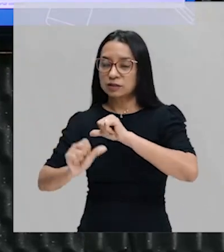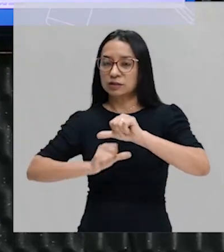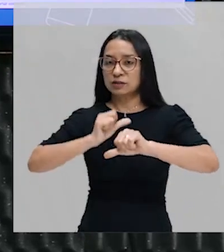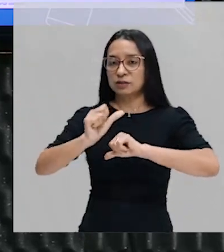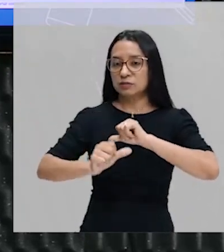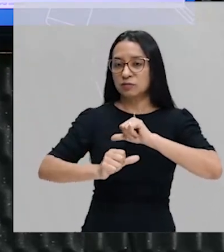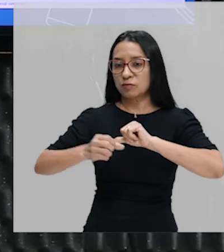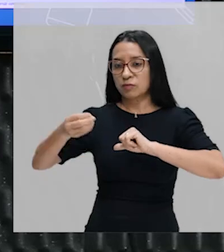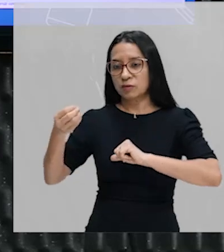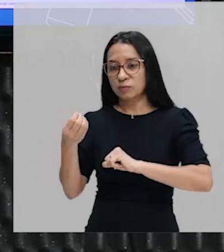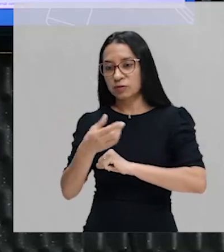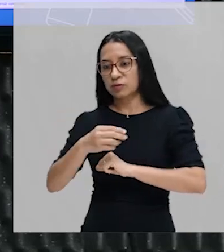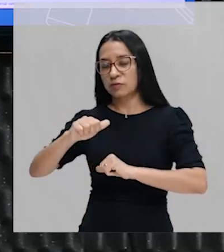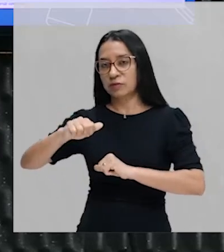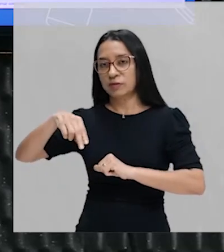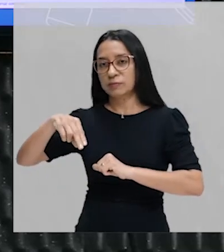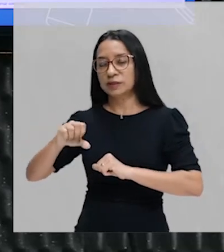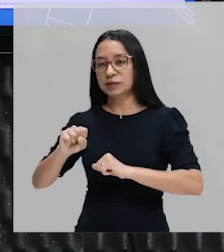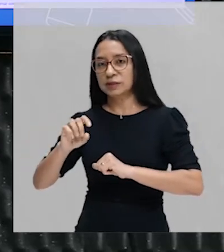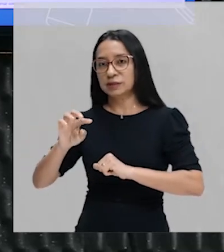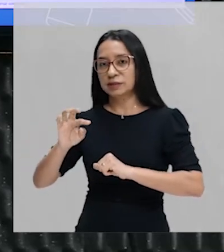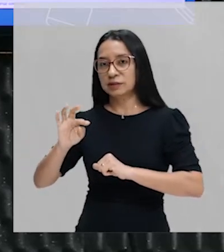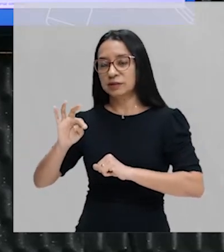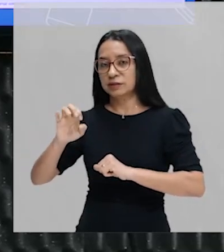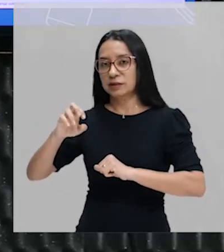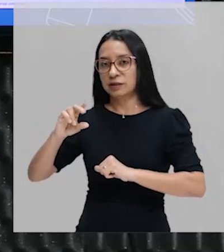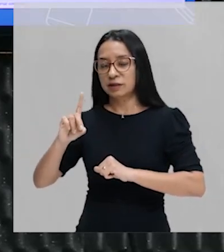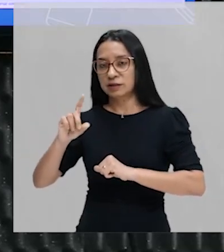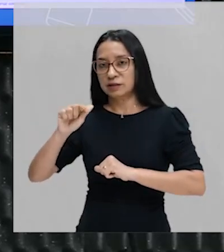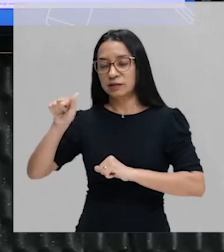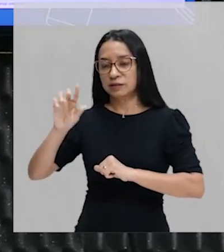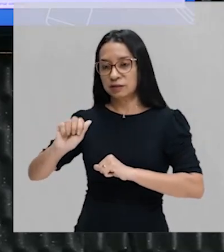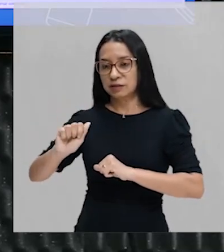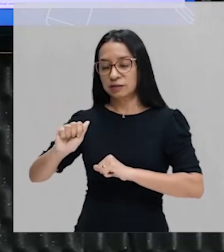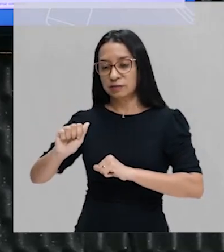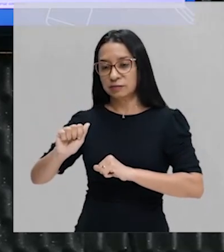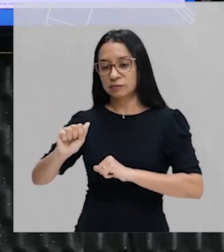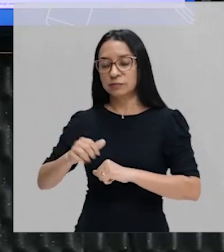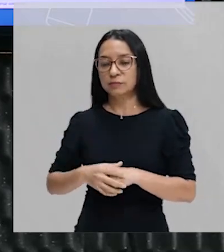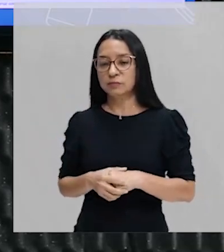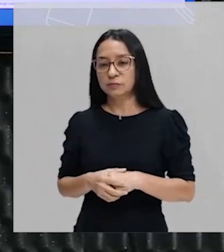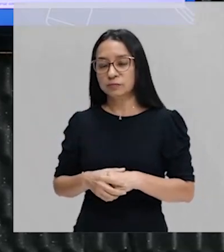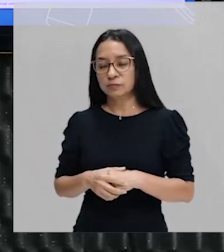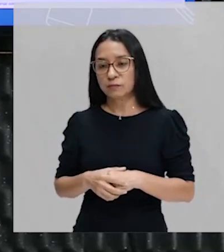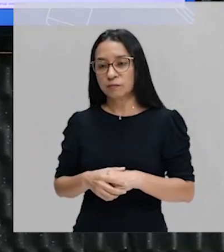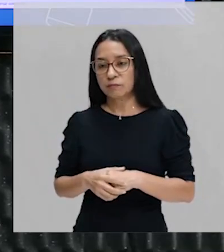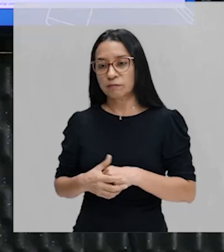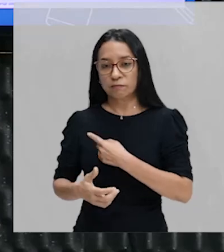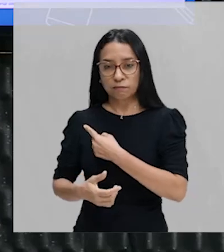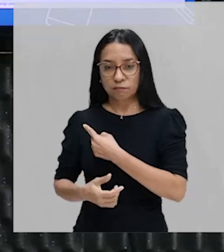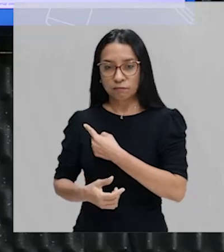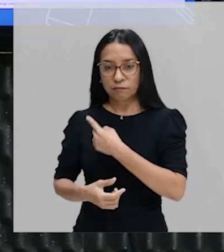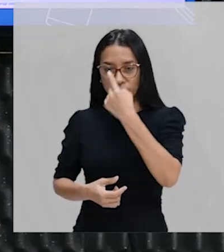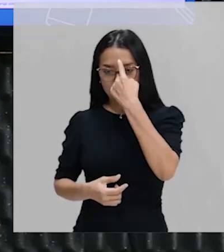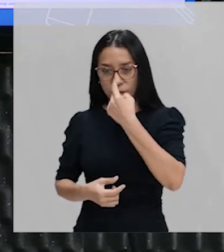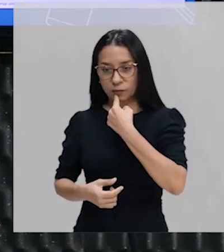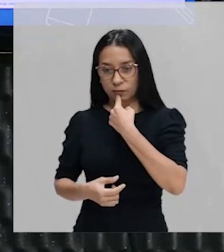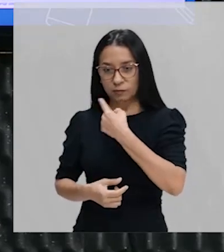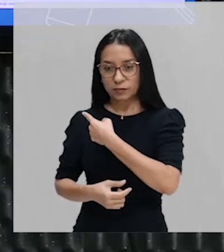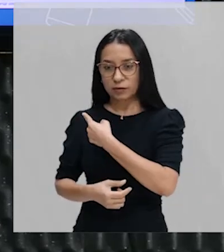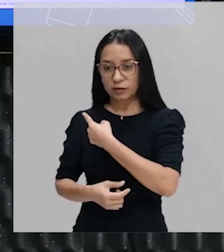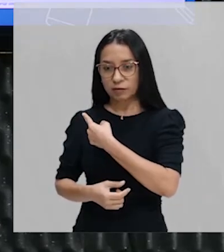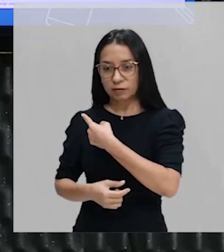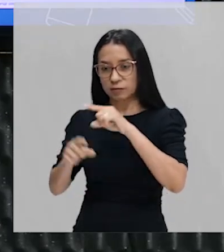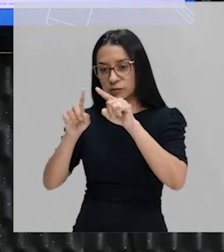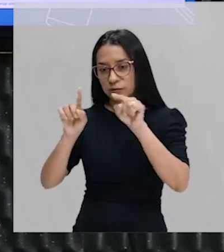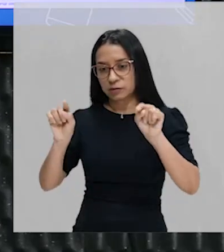Amsterdã, Nassau, que trouxe, na verdade, retratistas como Franz Prost, que está aqui esse